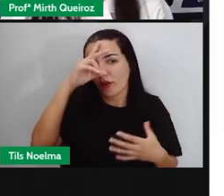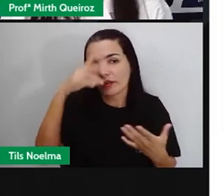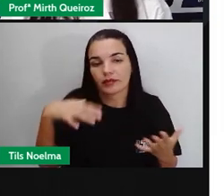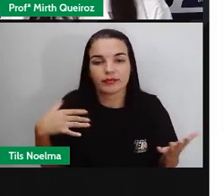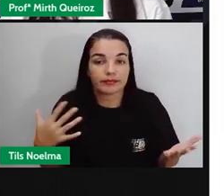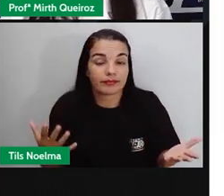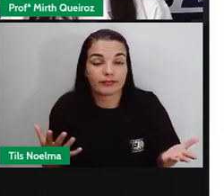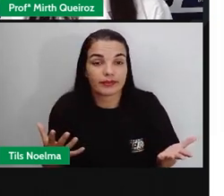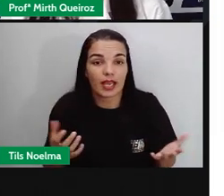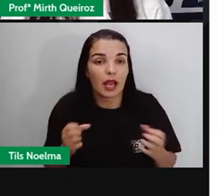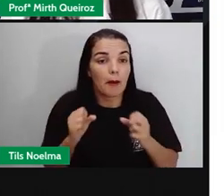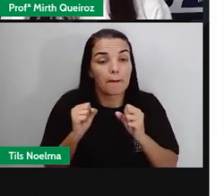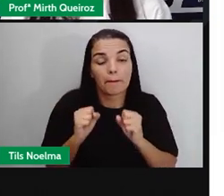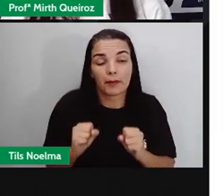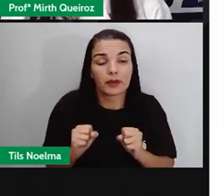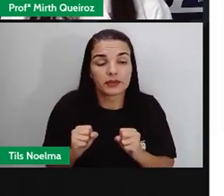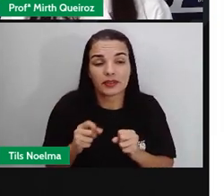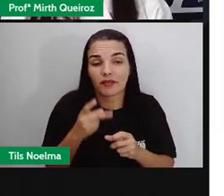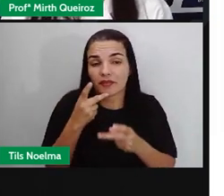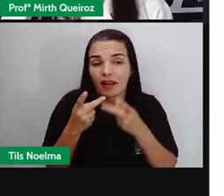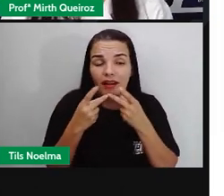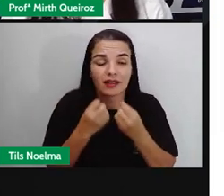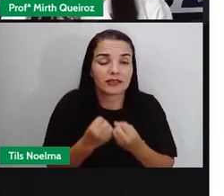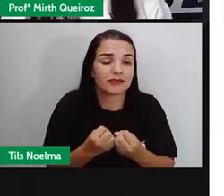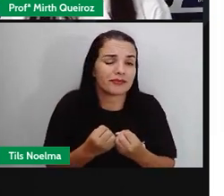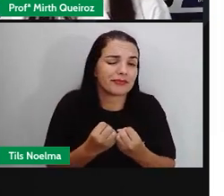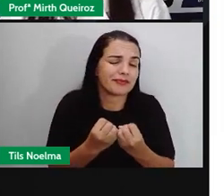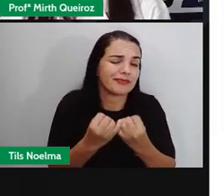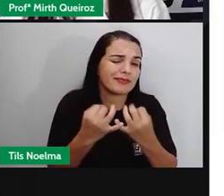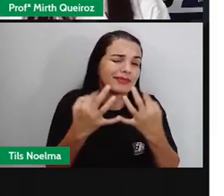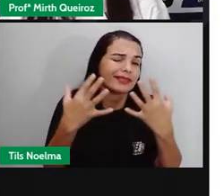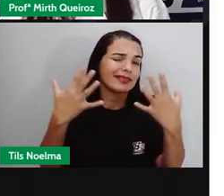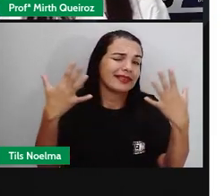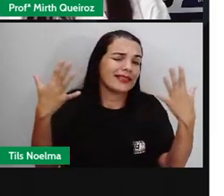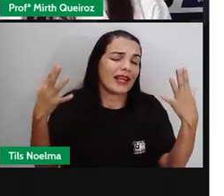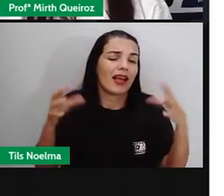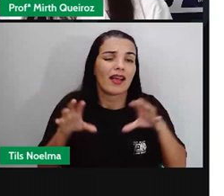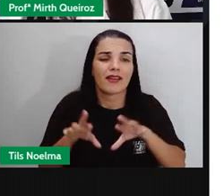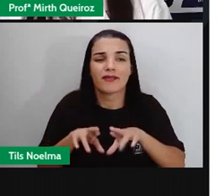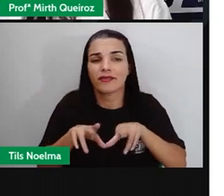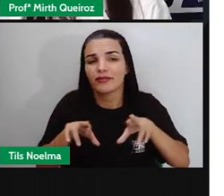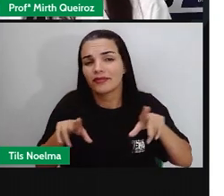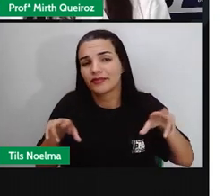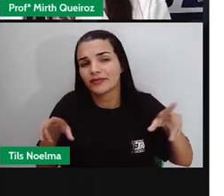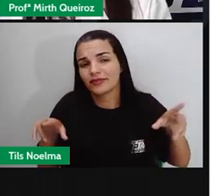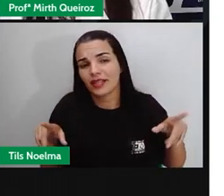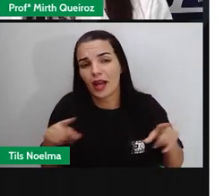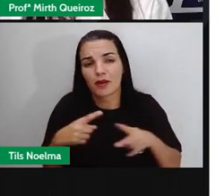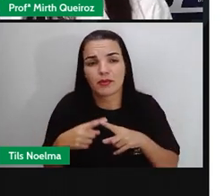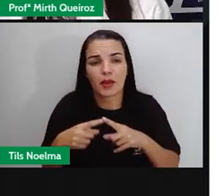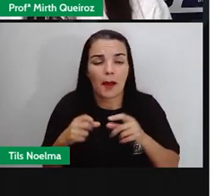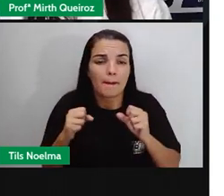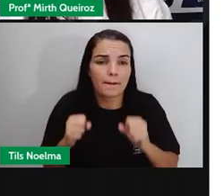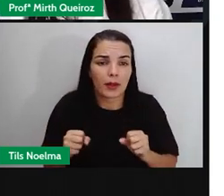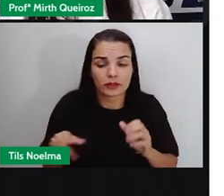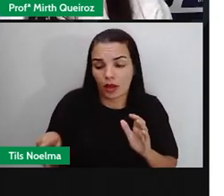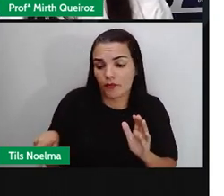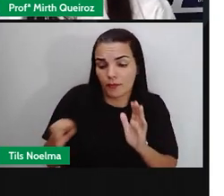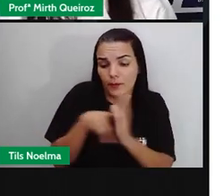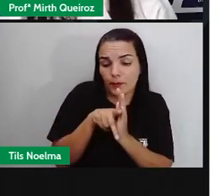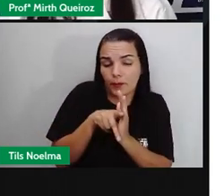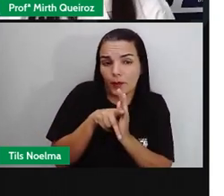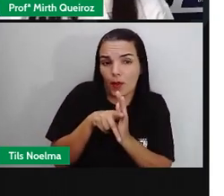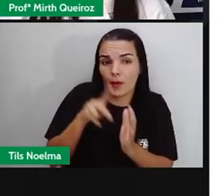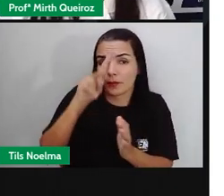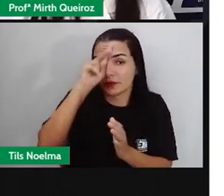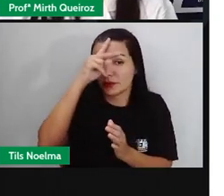essas histórias, narrar essas histórias de diversas formas. A gente pode narrar uma história onde a gente conta a nossa própria história, né? A